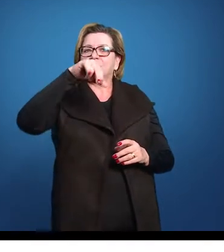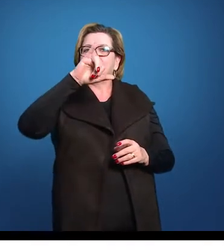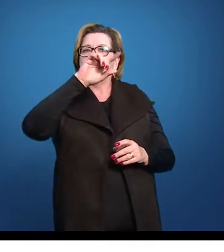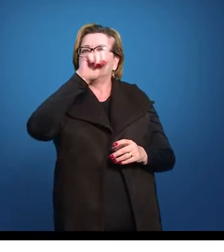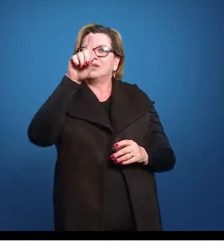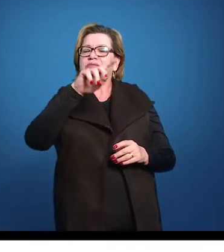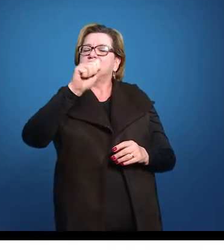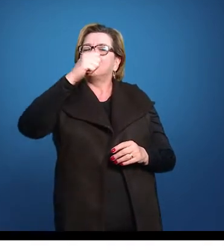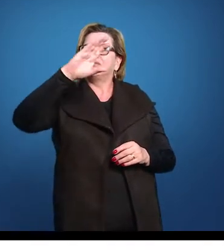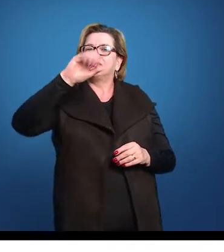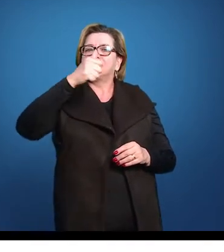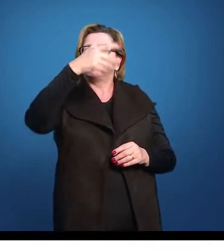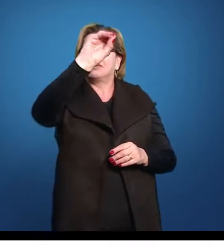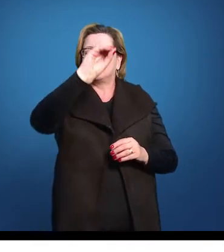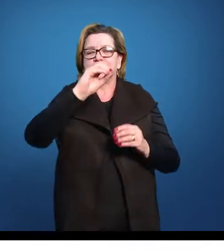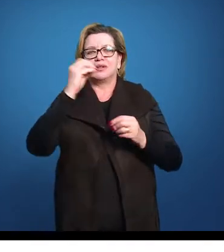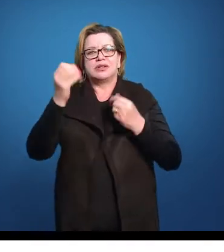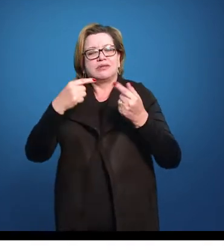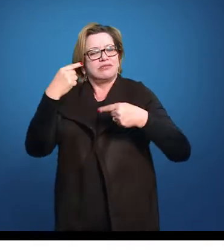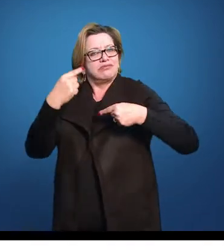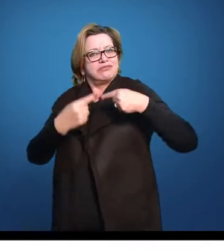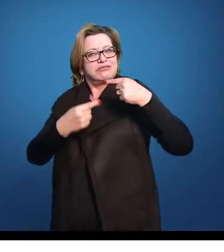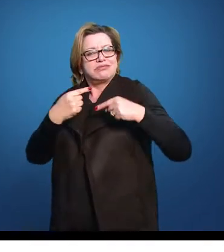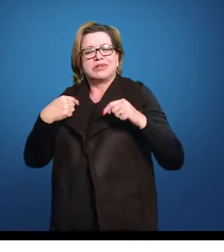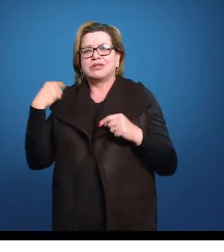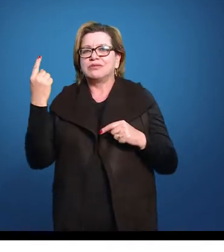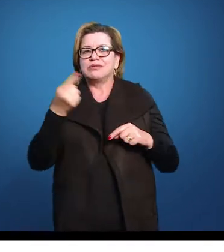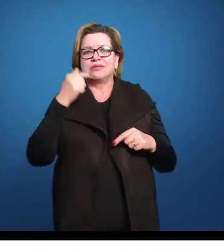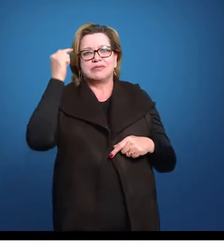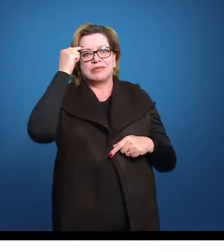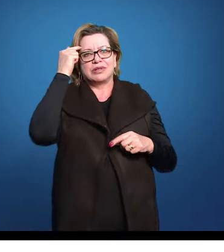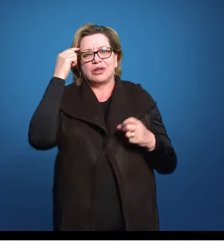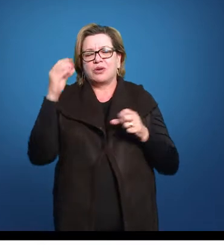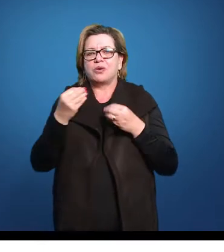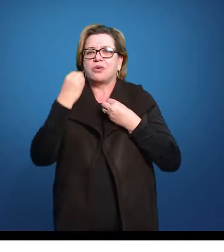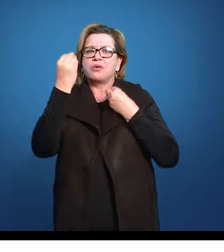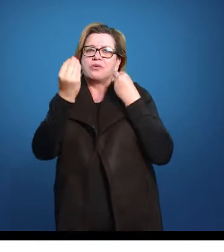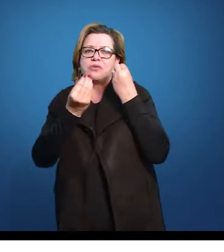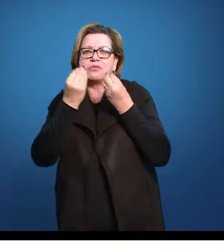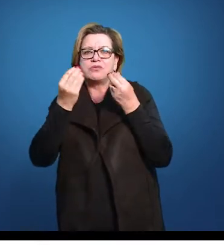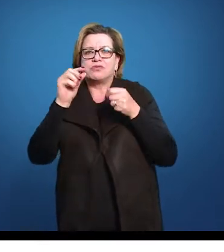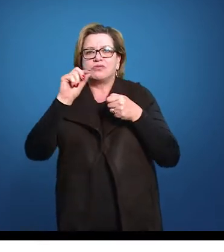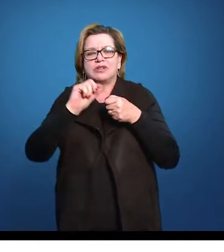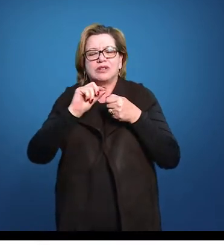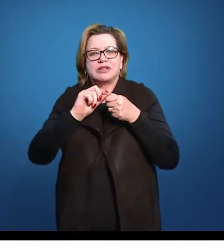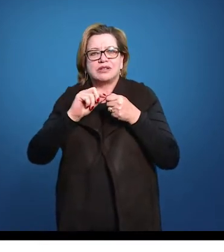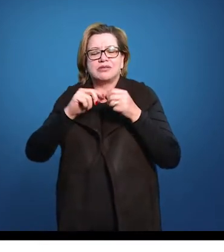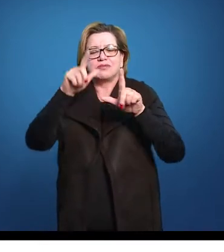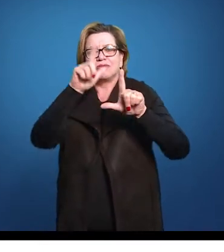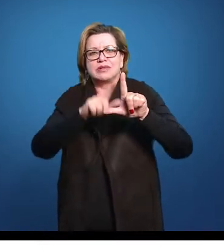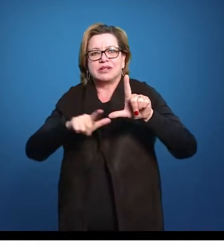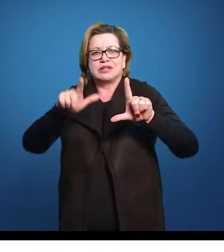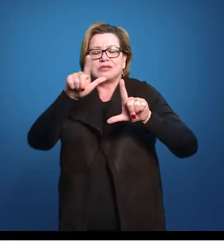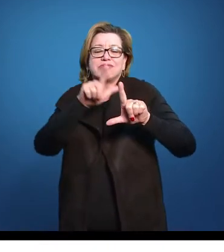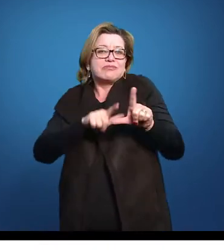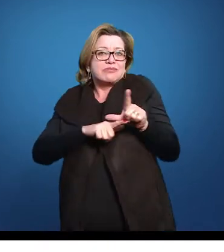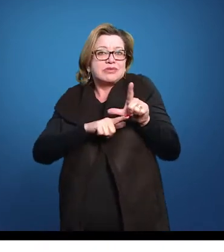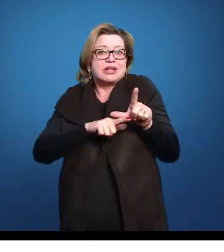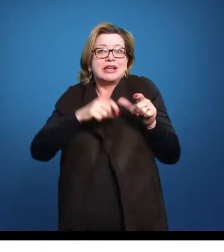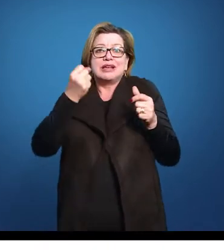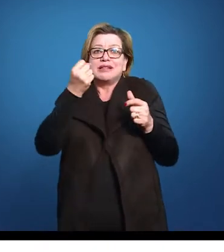Mas, então, toda essa discussão é para a gente pensar como é possível se formar uma literatura num país de não leitores.